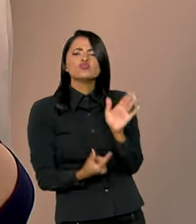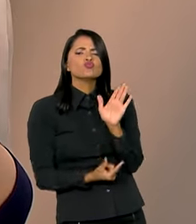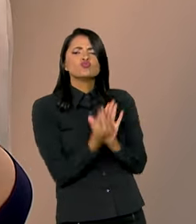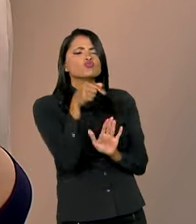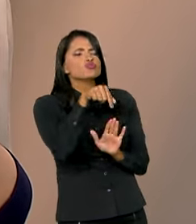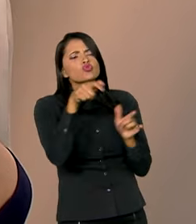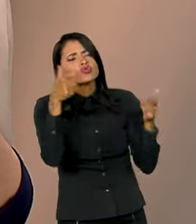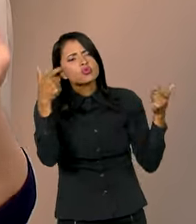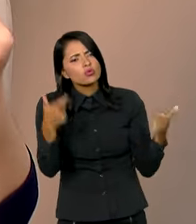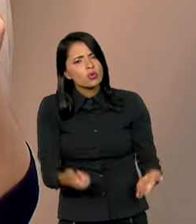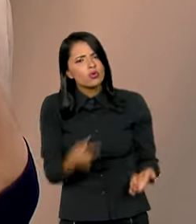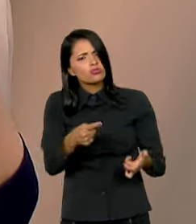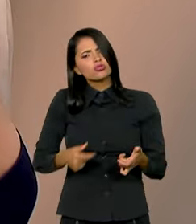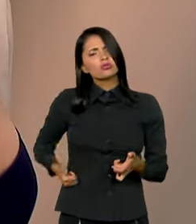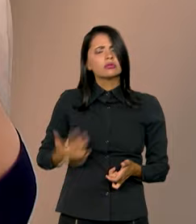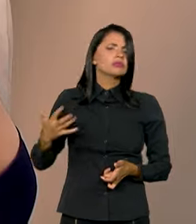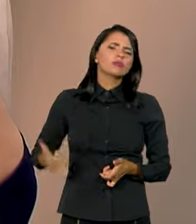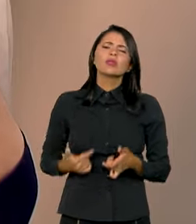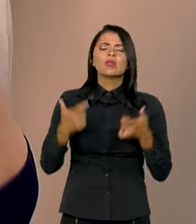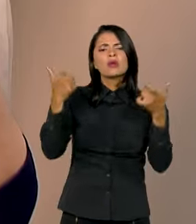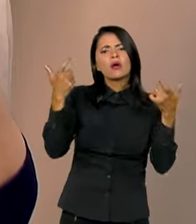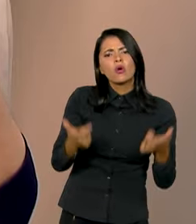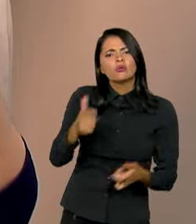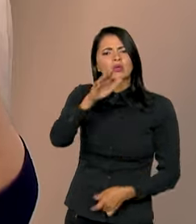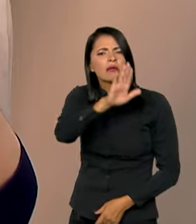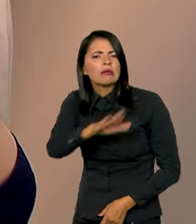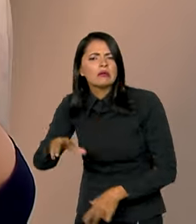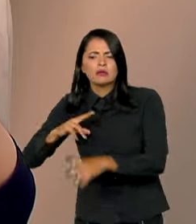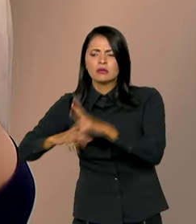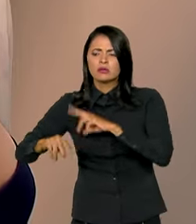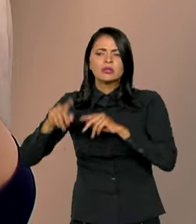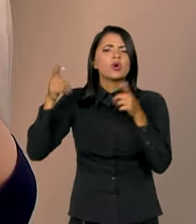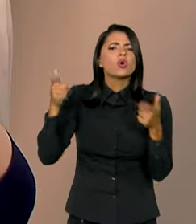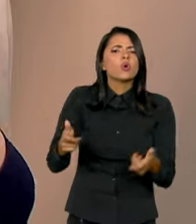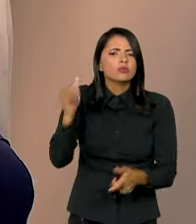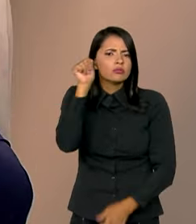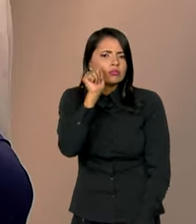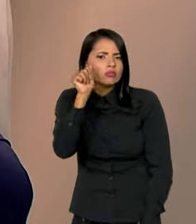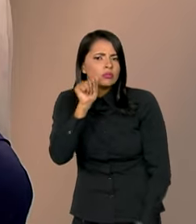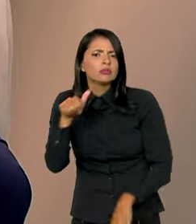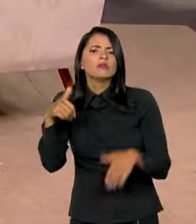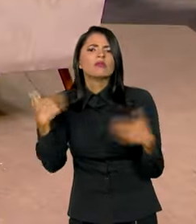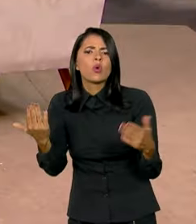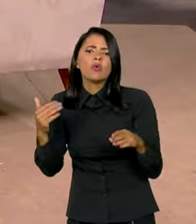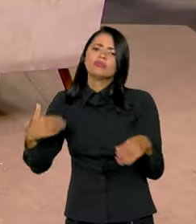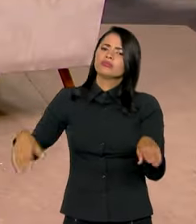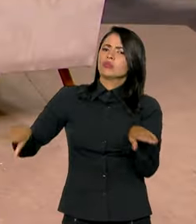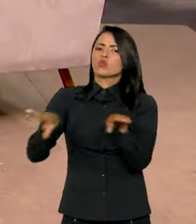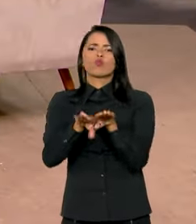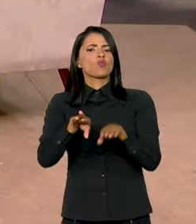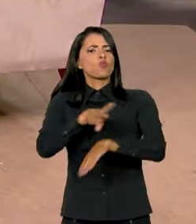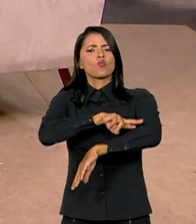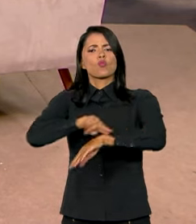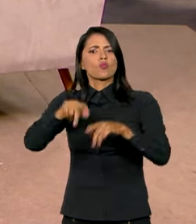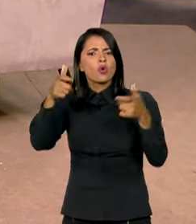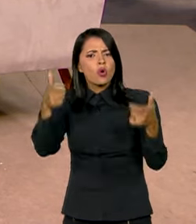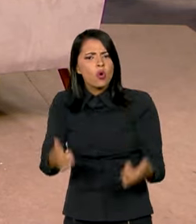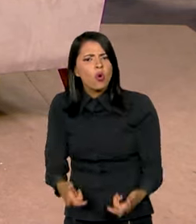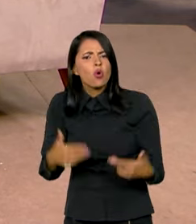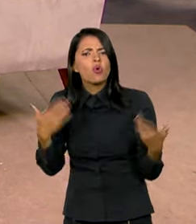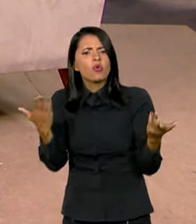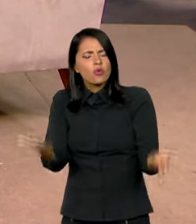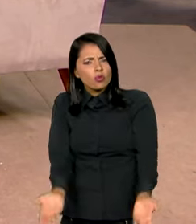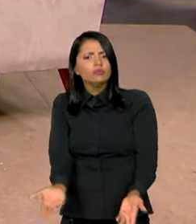brasileiro? Onde vocês estão gastando? Onde está criança e adolescente? Onde está mulher? Onde está igualdade racial? Onde está a questão da